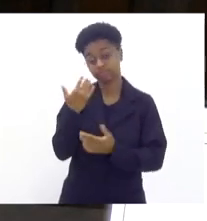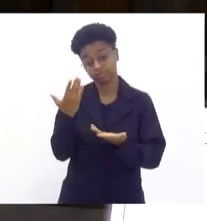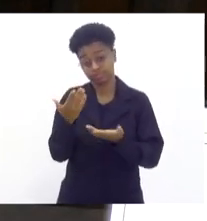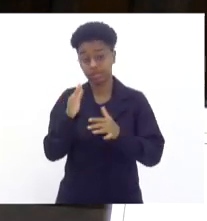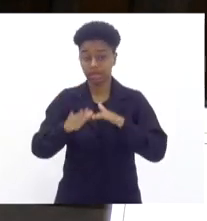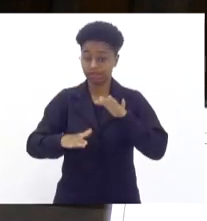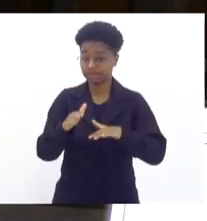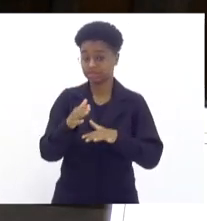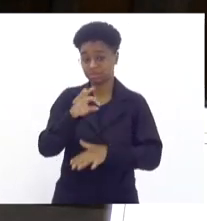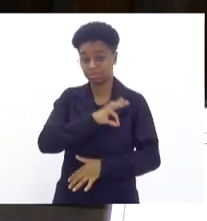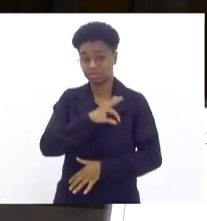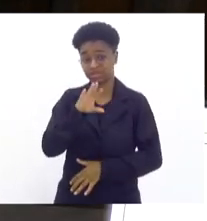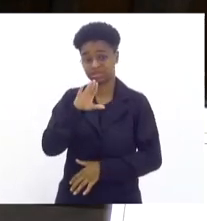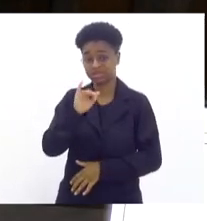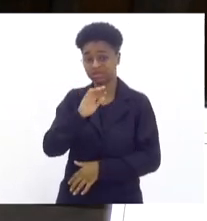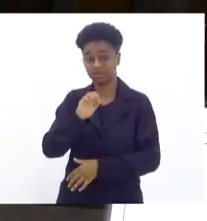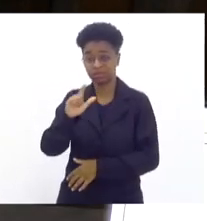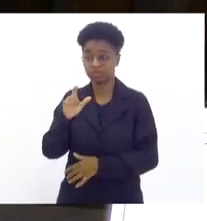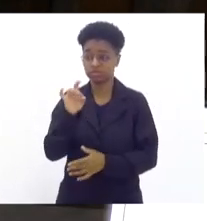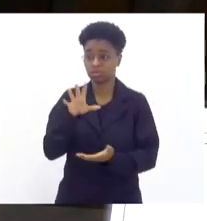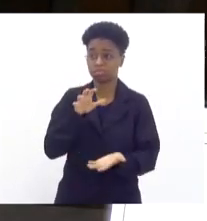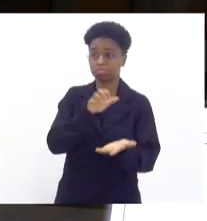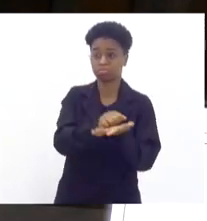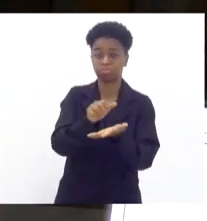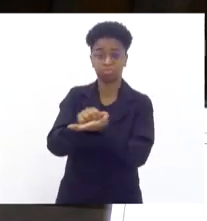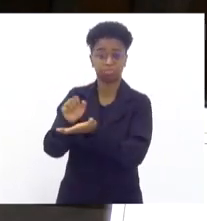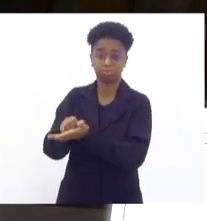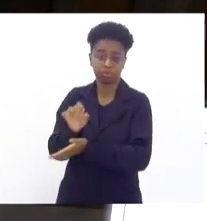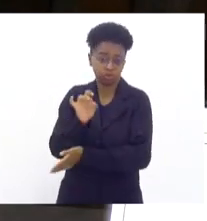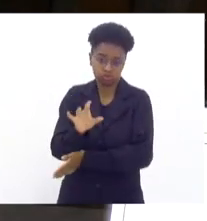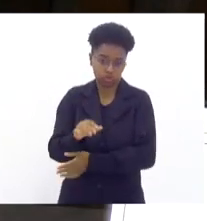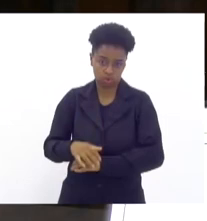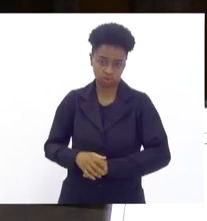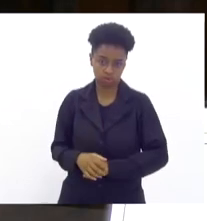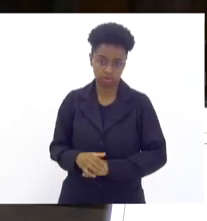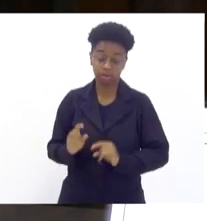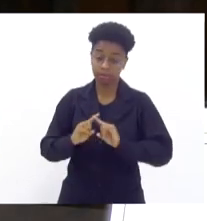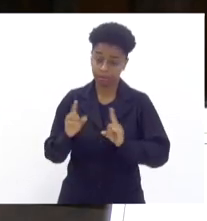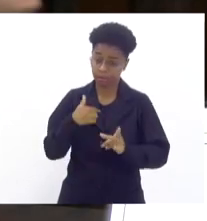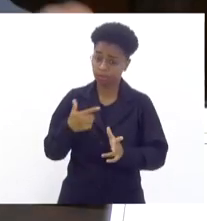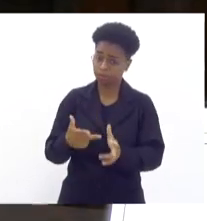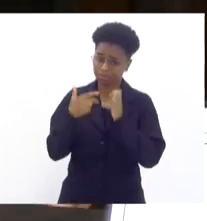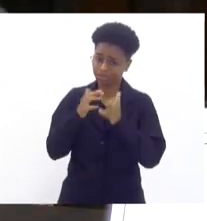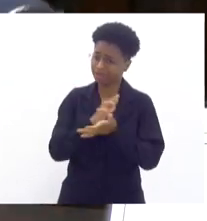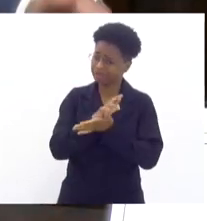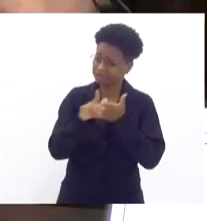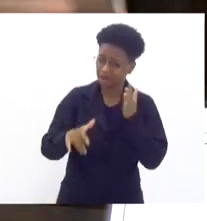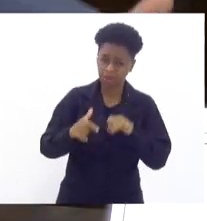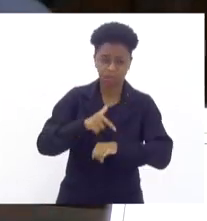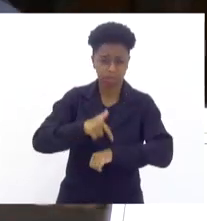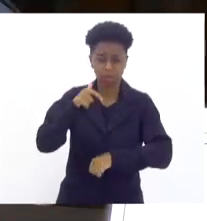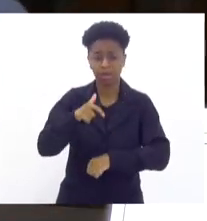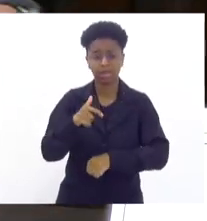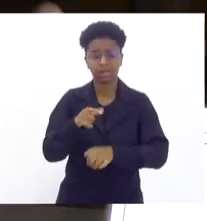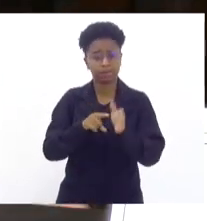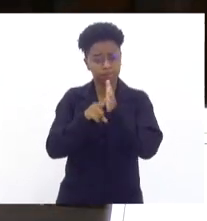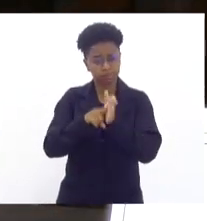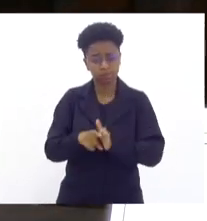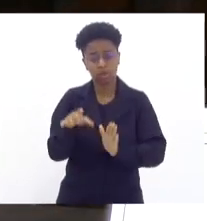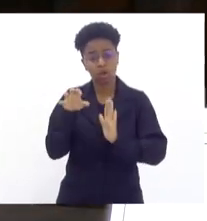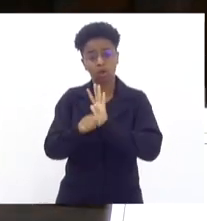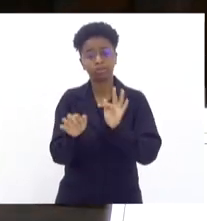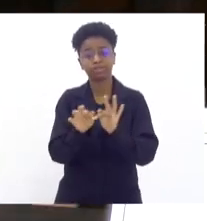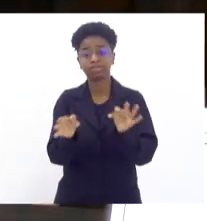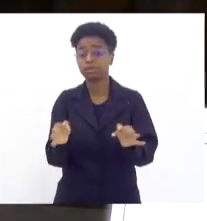civil trata como número, como estatística. E eu vi diversas vezes a investigação de um furto simples, de roubo simples,